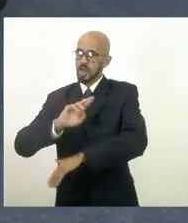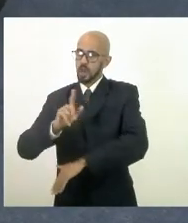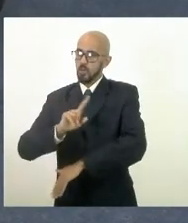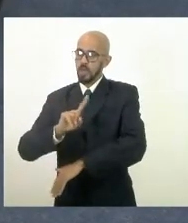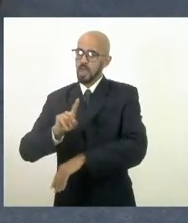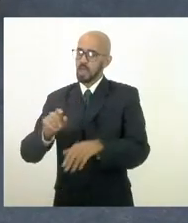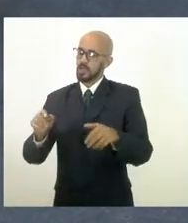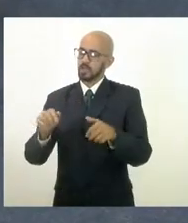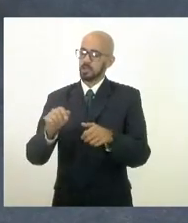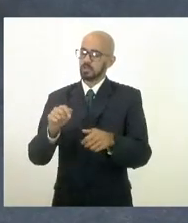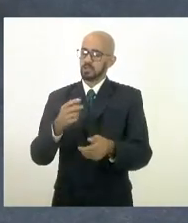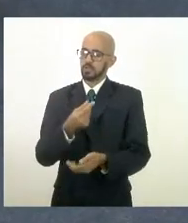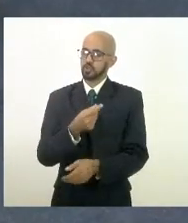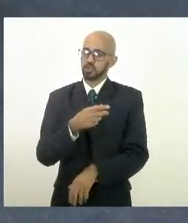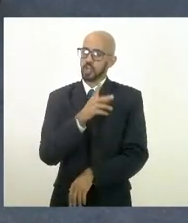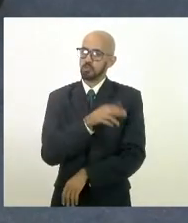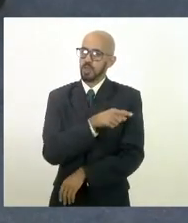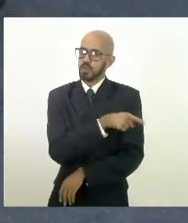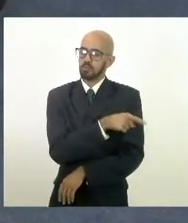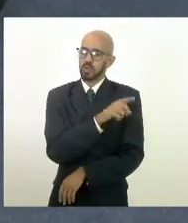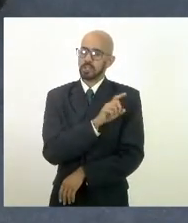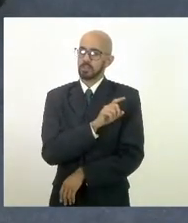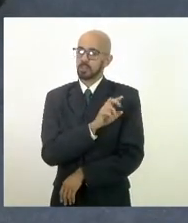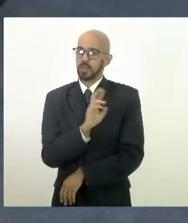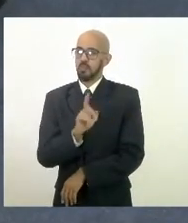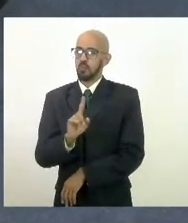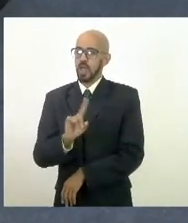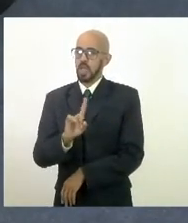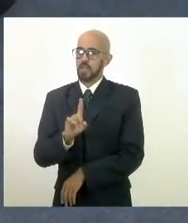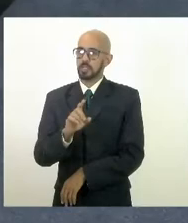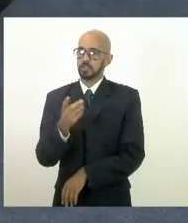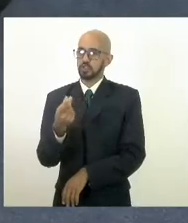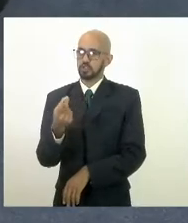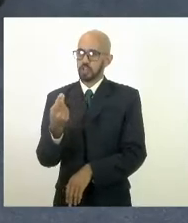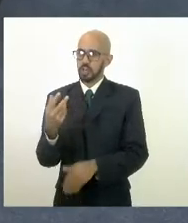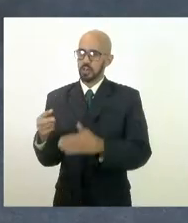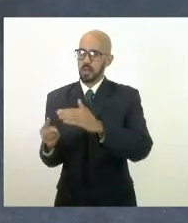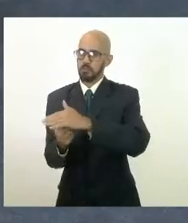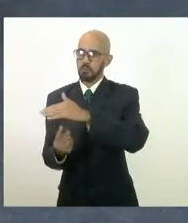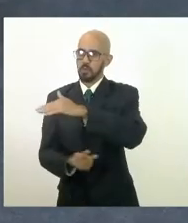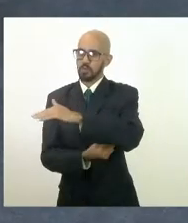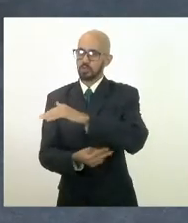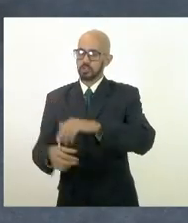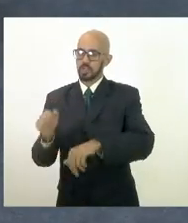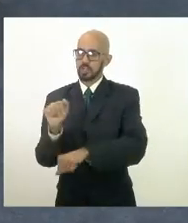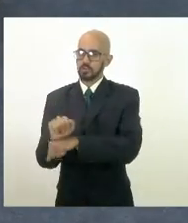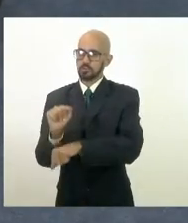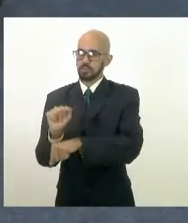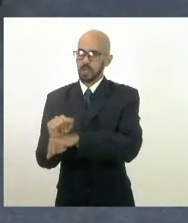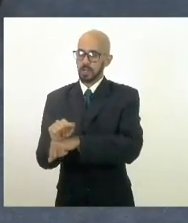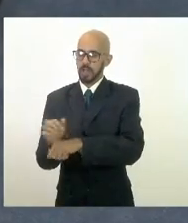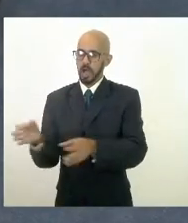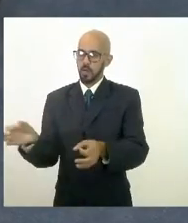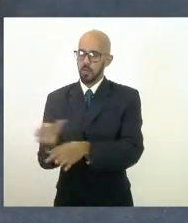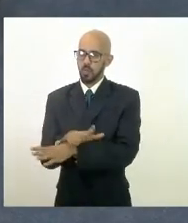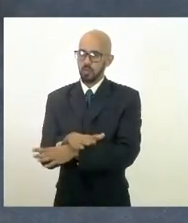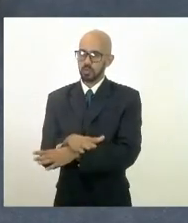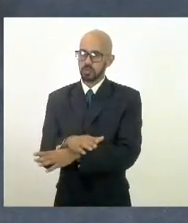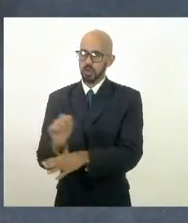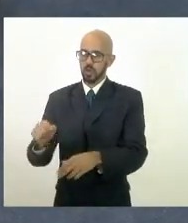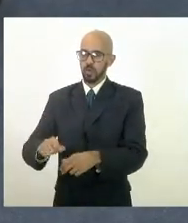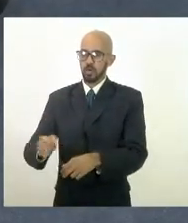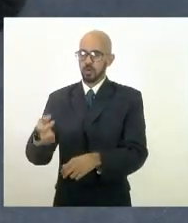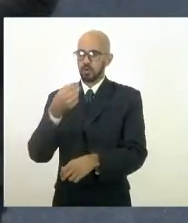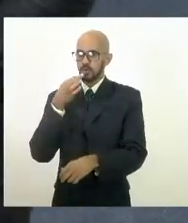milhões o dinheiro da ponte está reservado aguardando o final da conclusão do parecer do